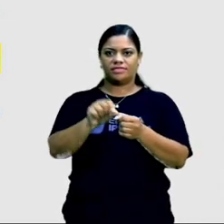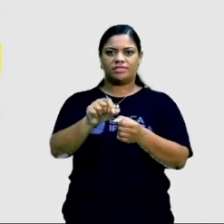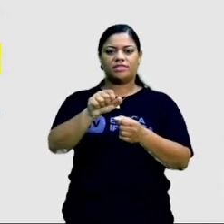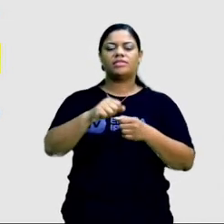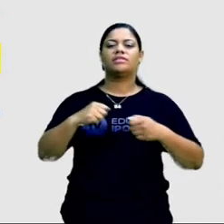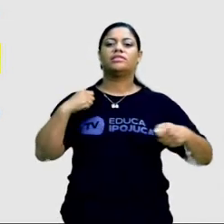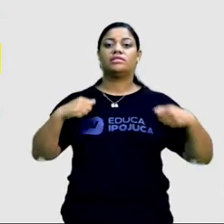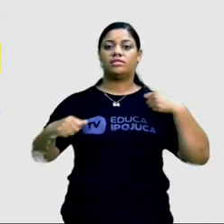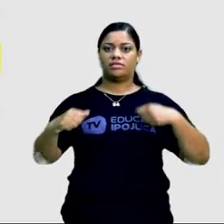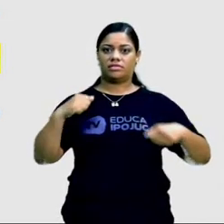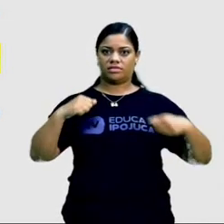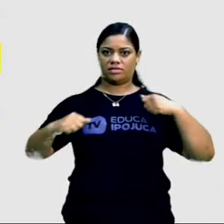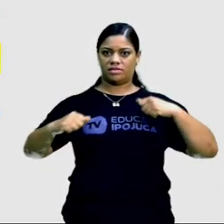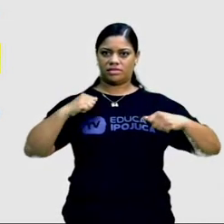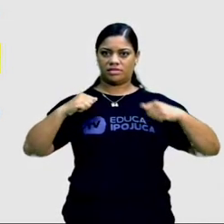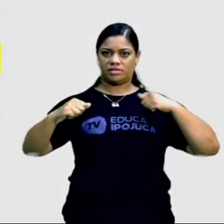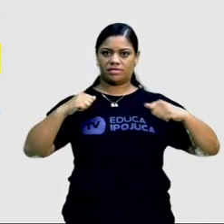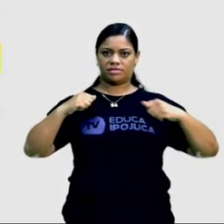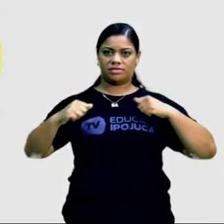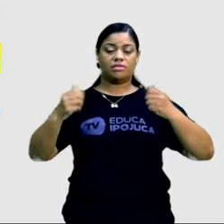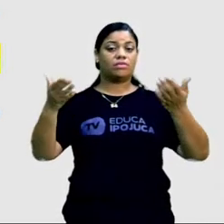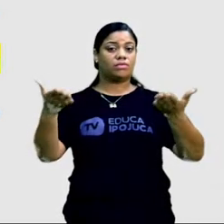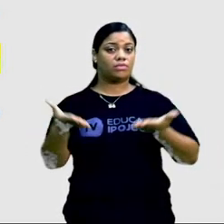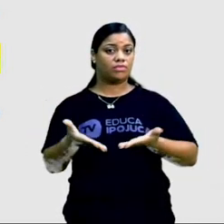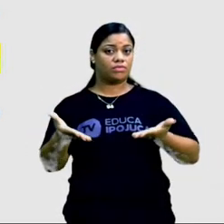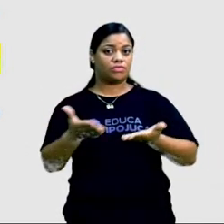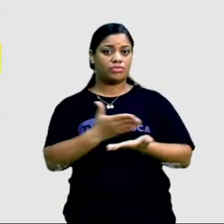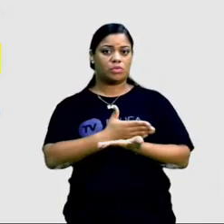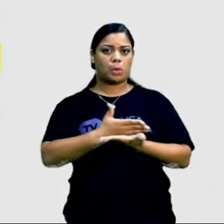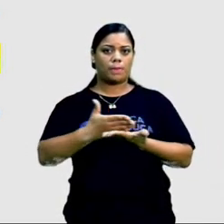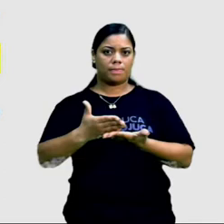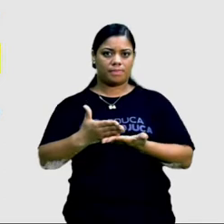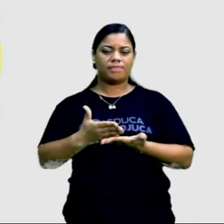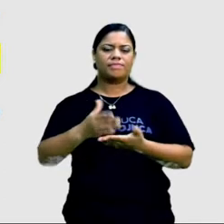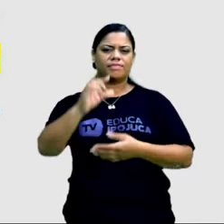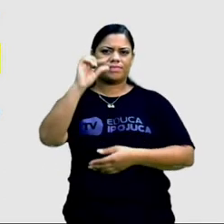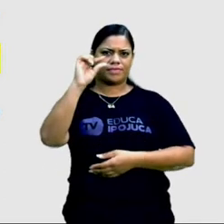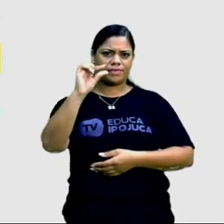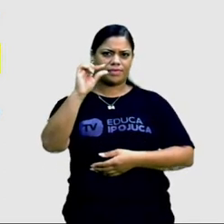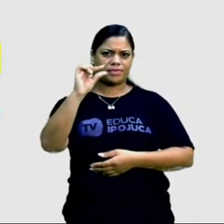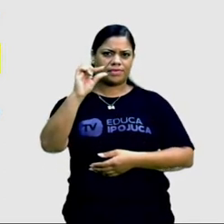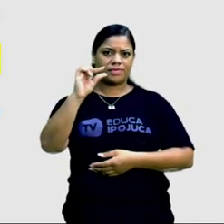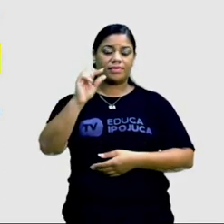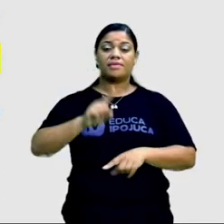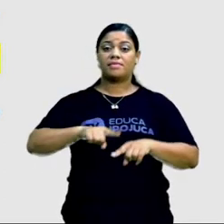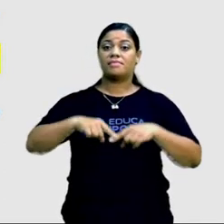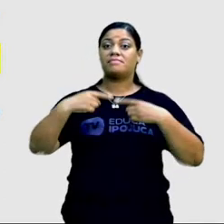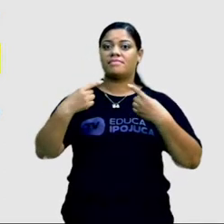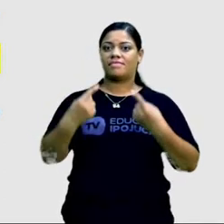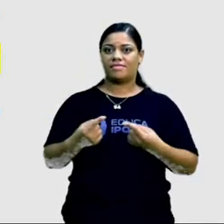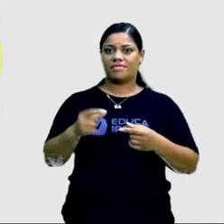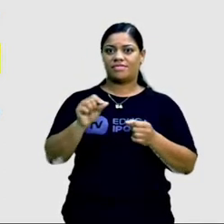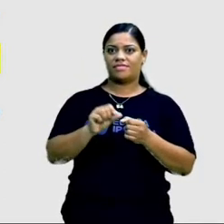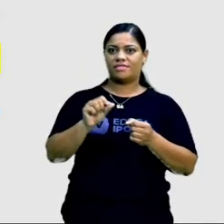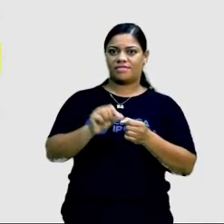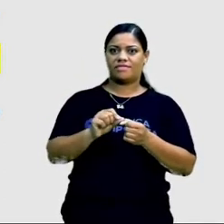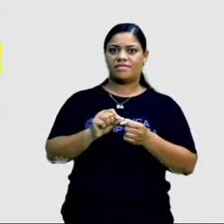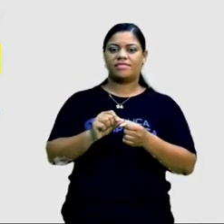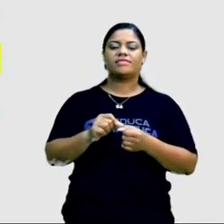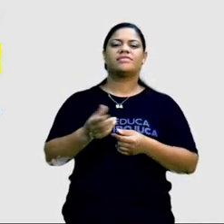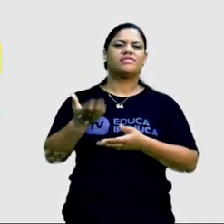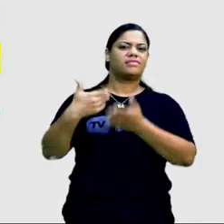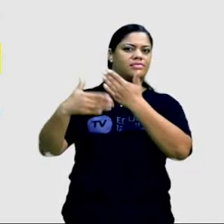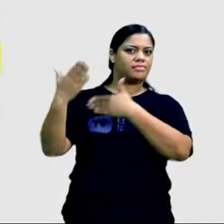atividade física hoje e começa a praticar um pouquinho, é muito mais do que ele realizava no passado.